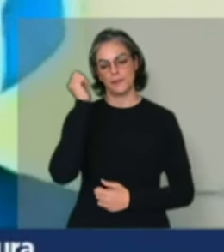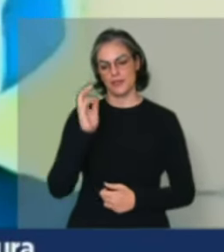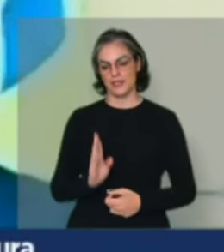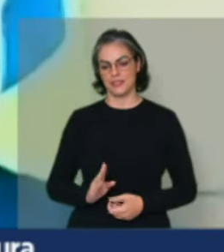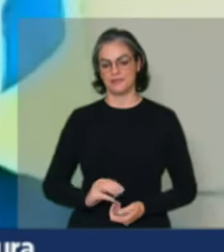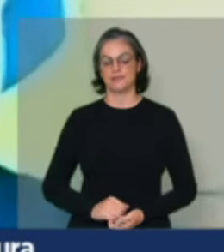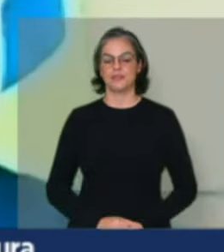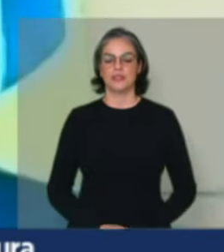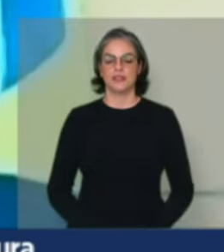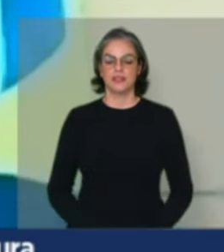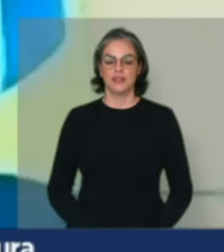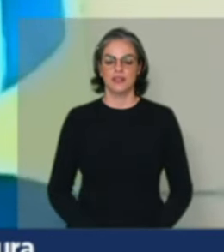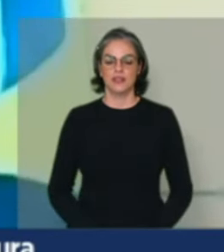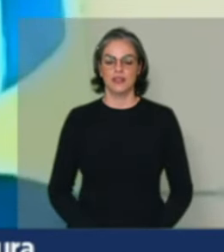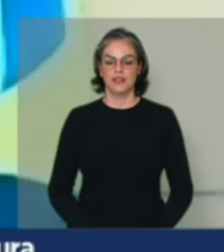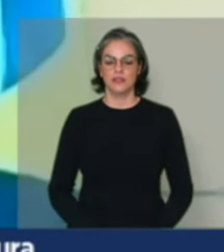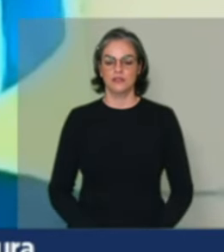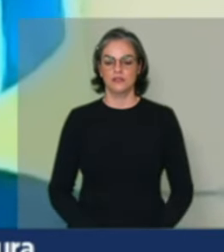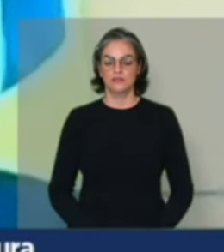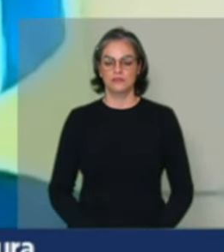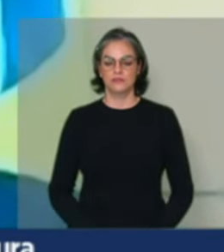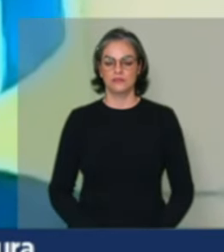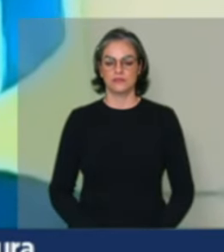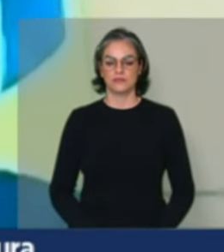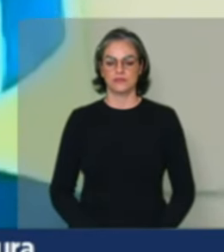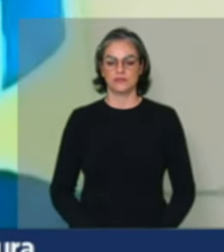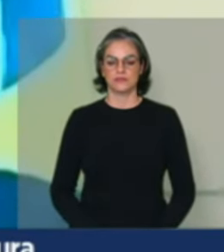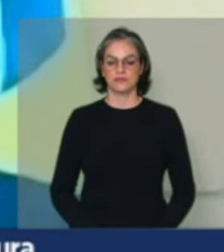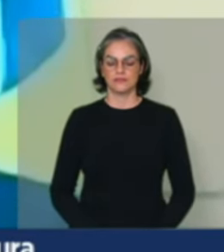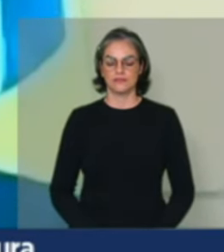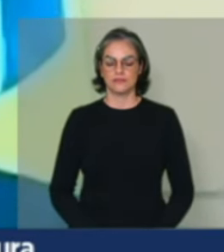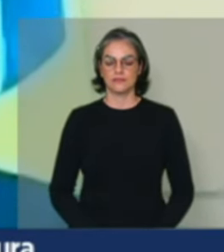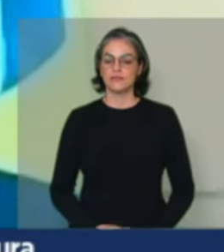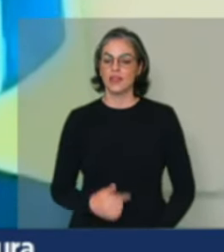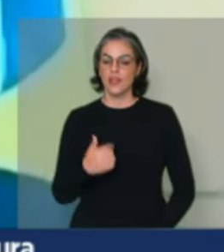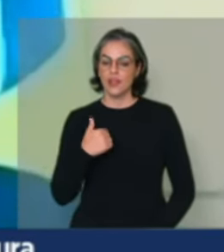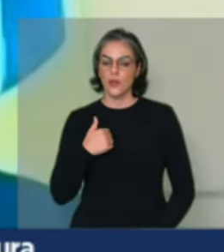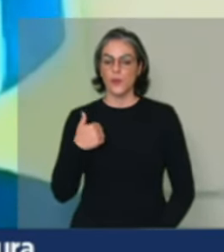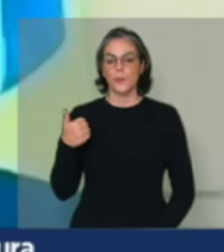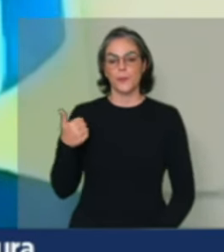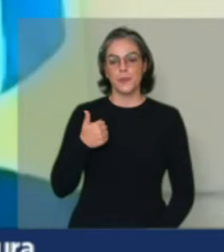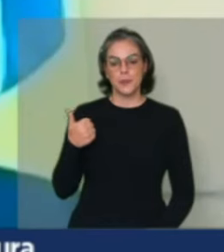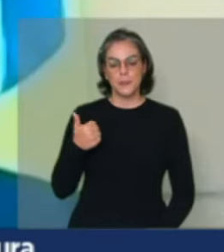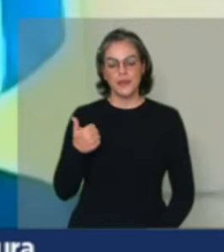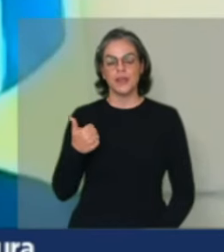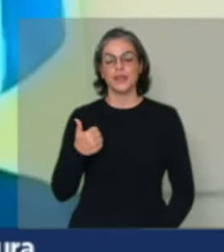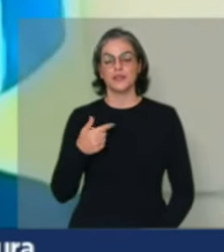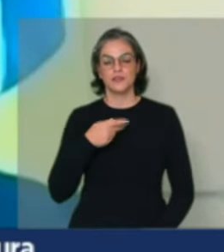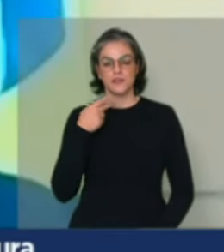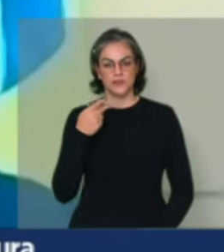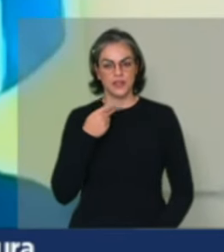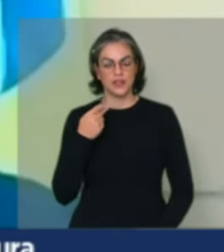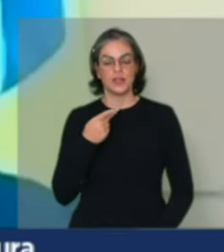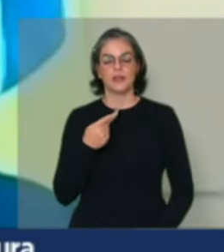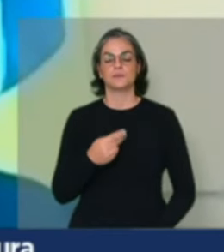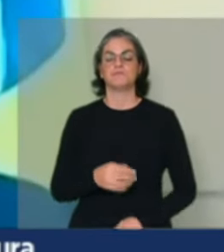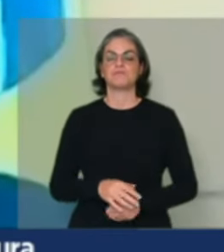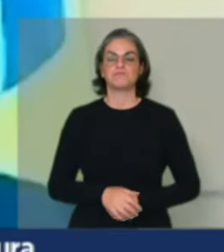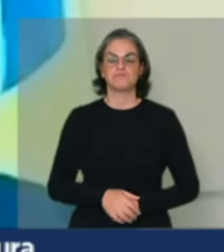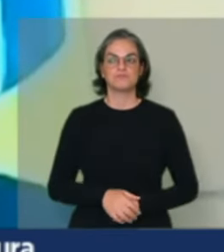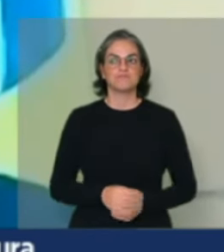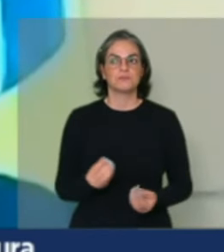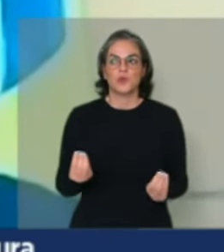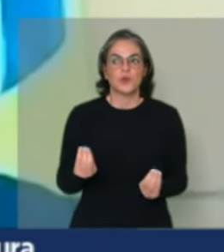Heitor, eu gostaria de fazer primeiro um breve relato porque quando a gente fala em políticas públicas, eu tenho que ter